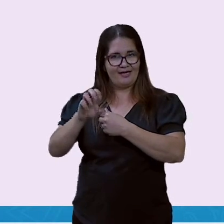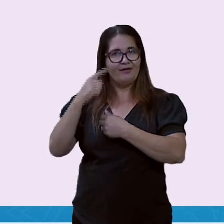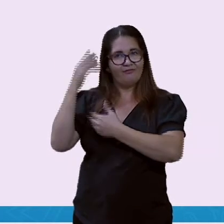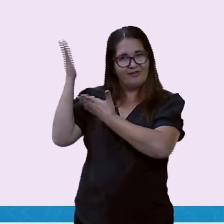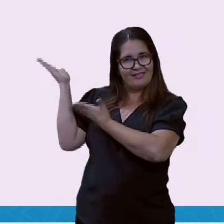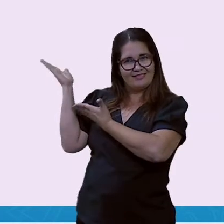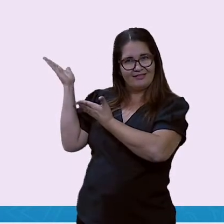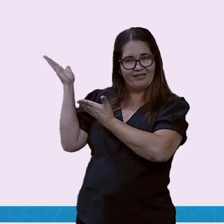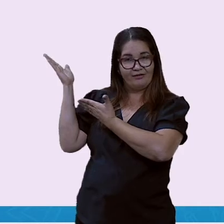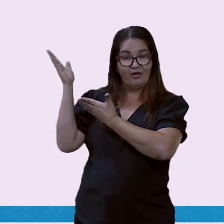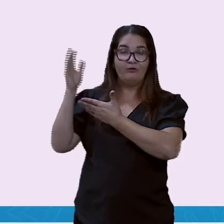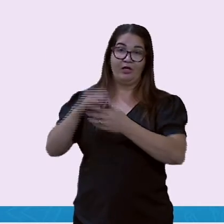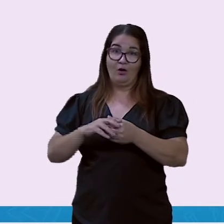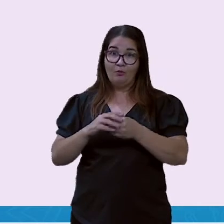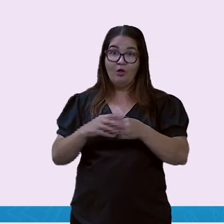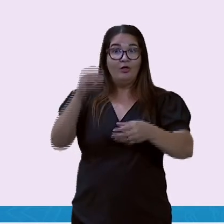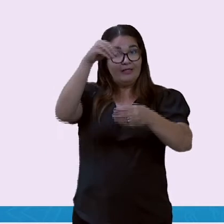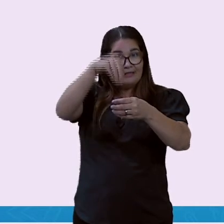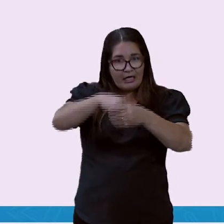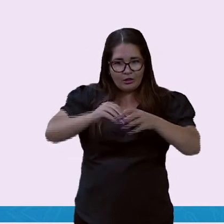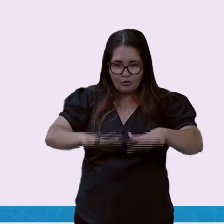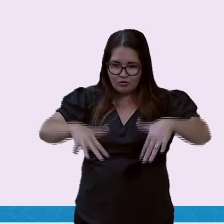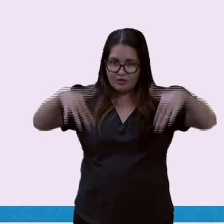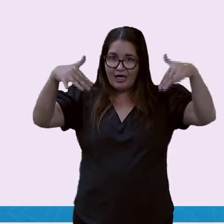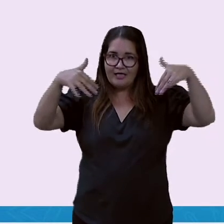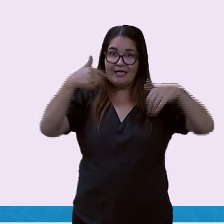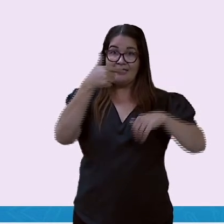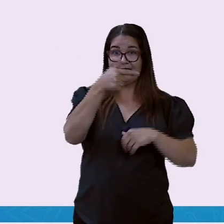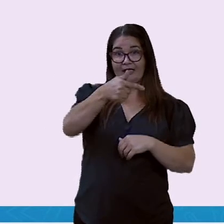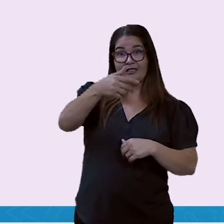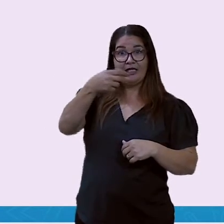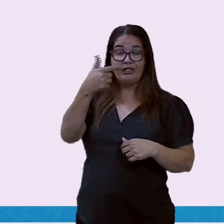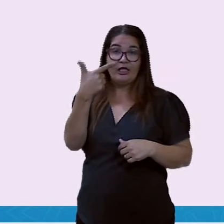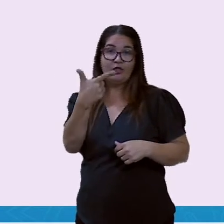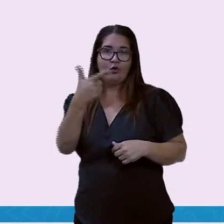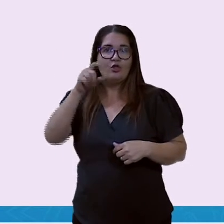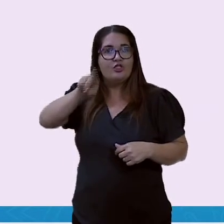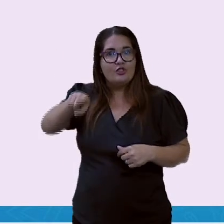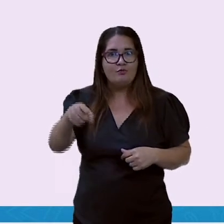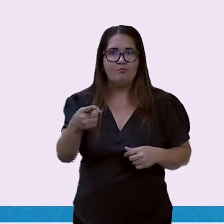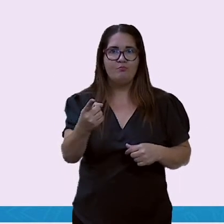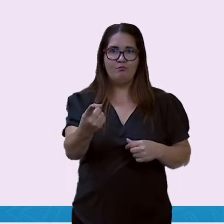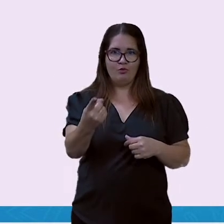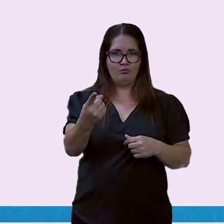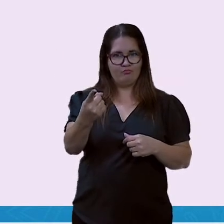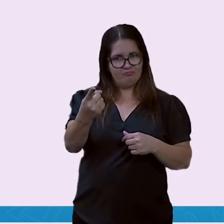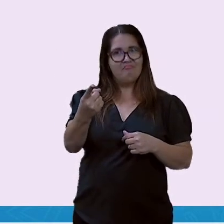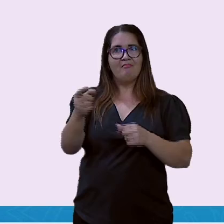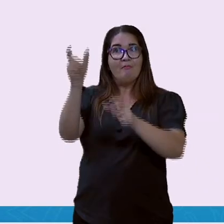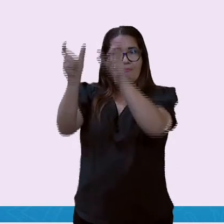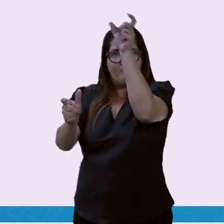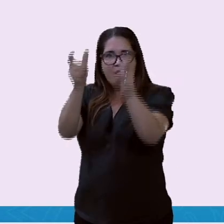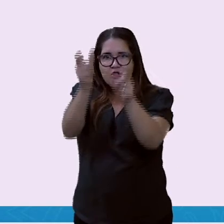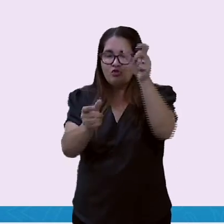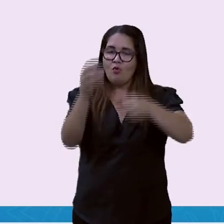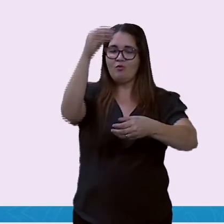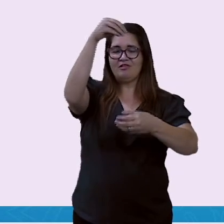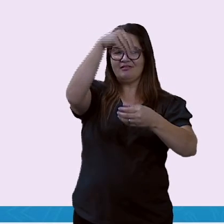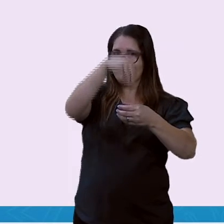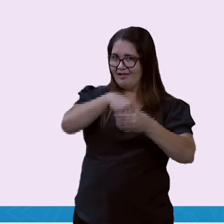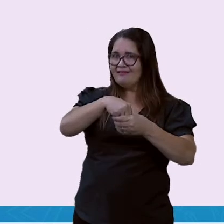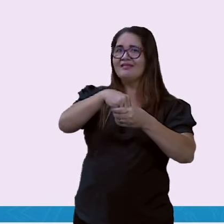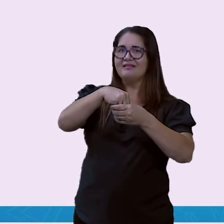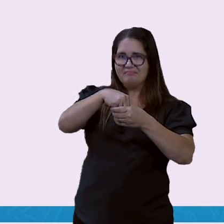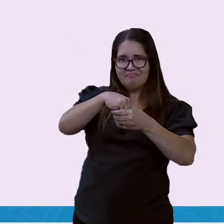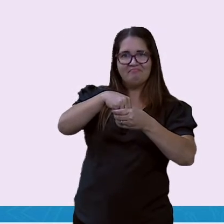mil torcedores. Bota gigante nisso. Comparado aqui com o estádio Olímpico de Goiânia, sete